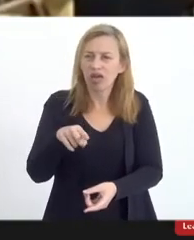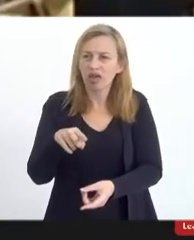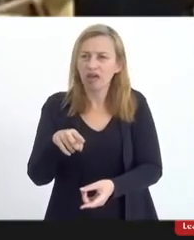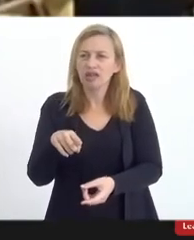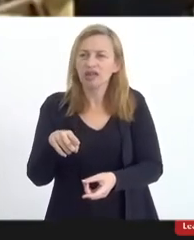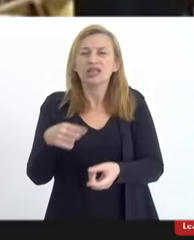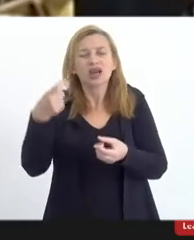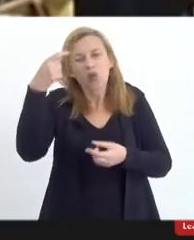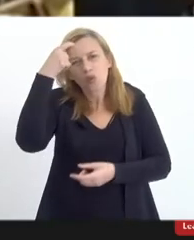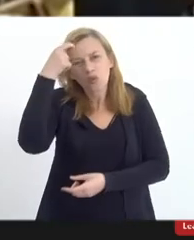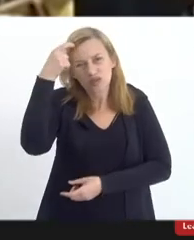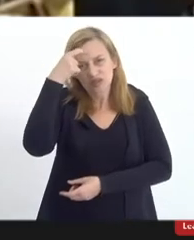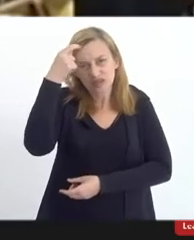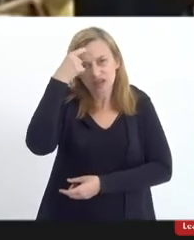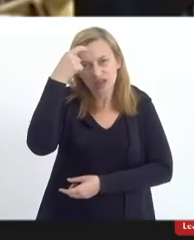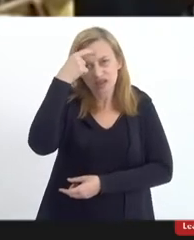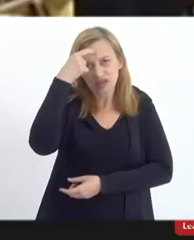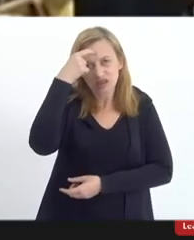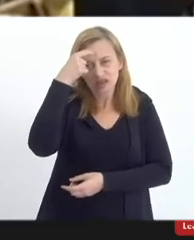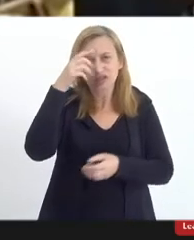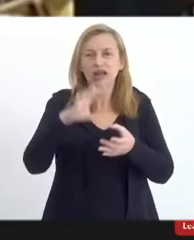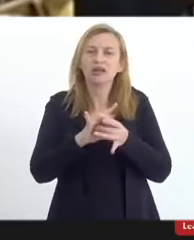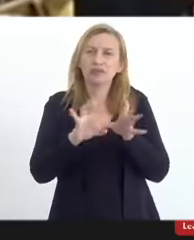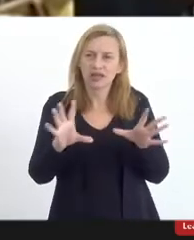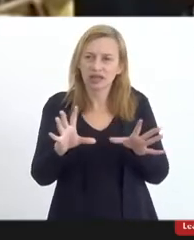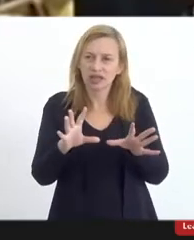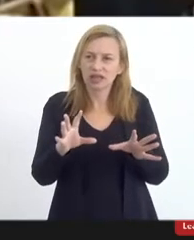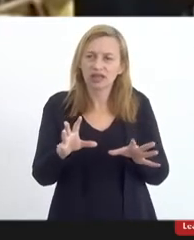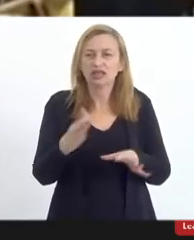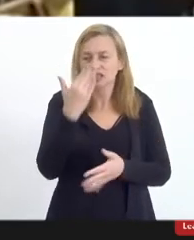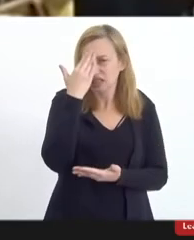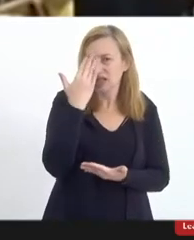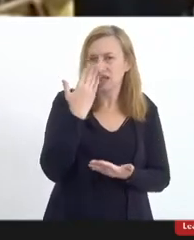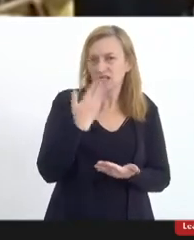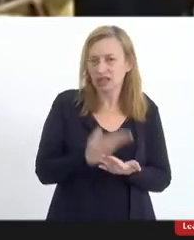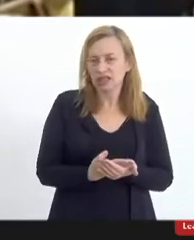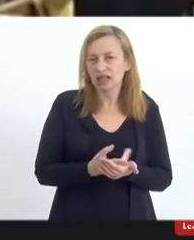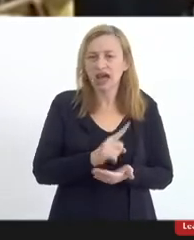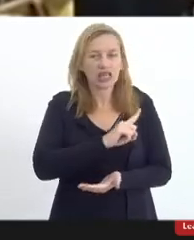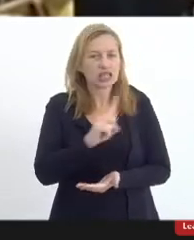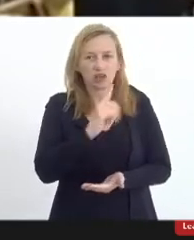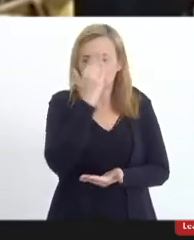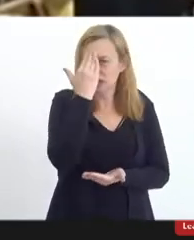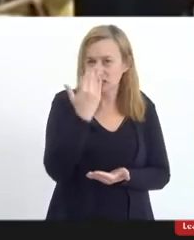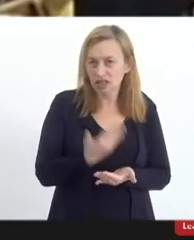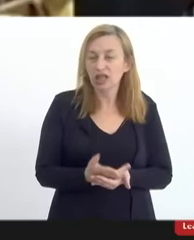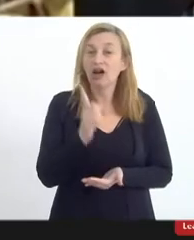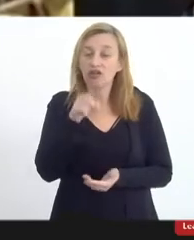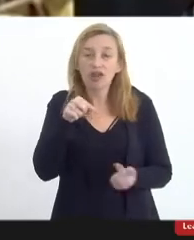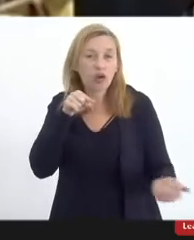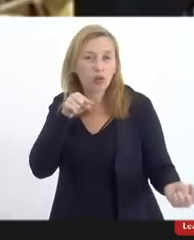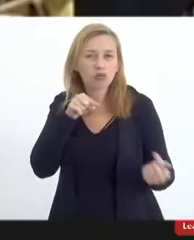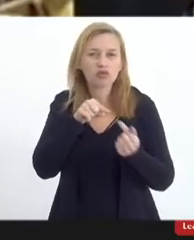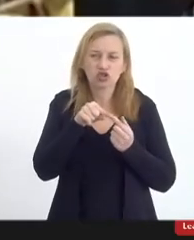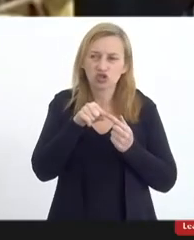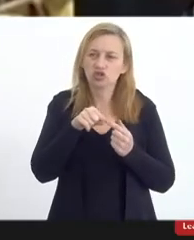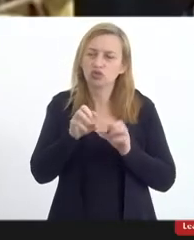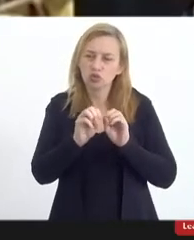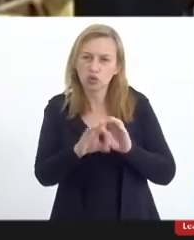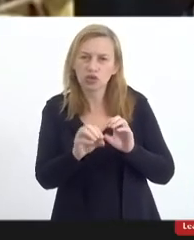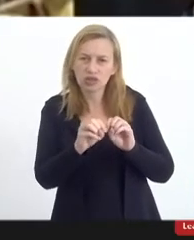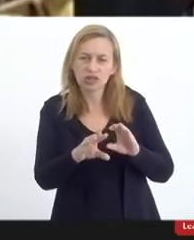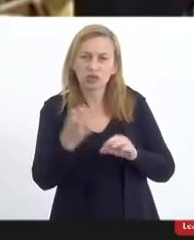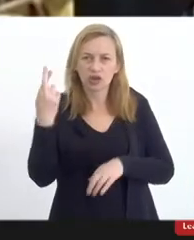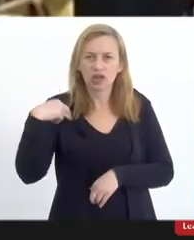essa conscientização da liberdade de crer e não crer. E é esse o objetivo do ensino